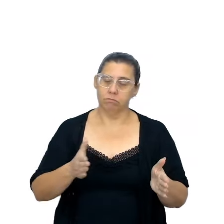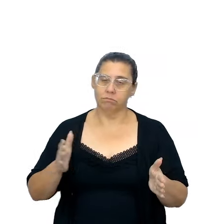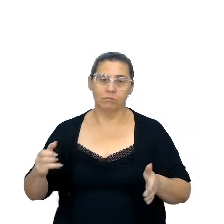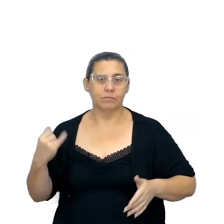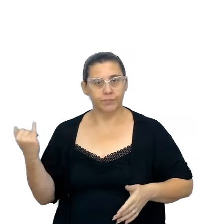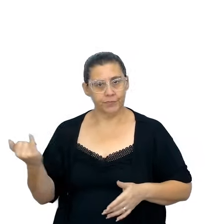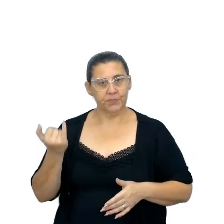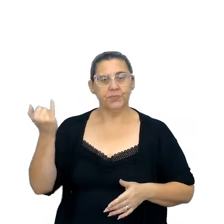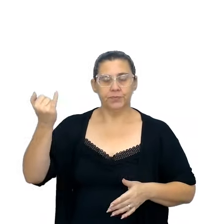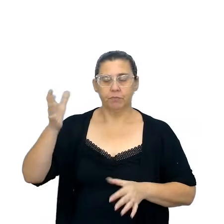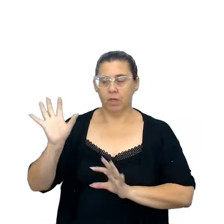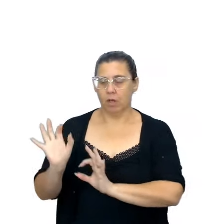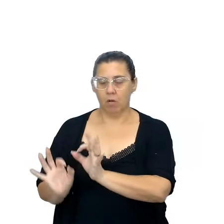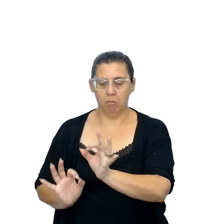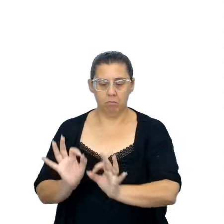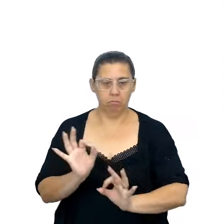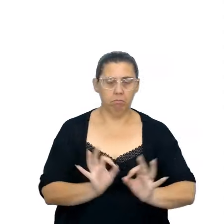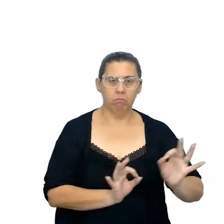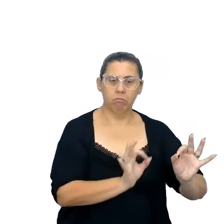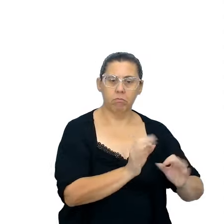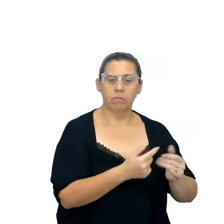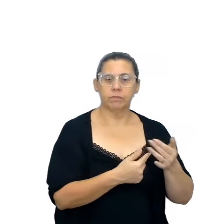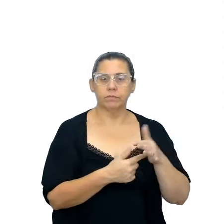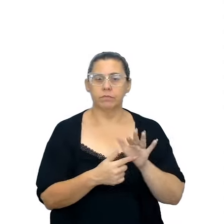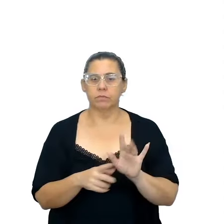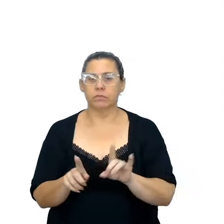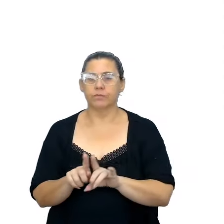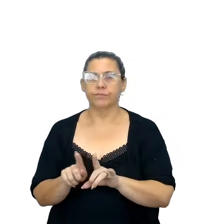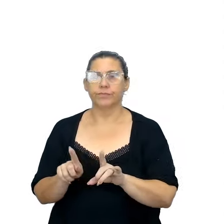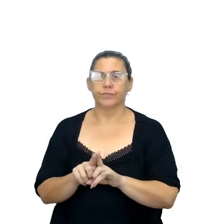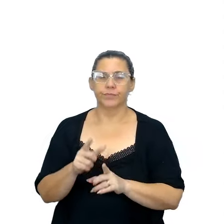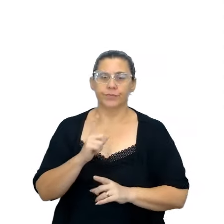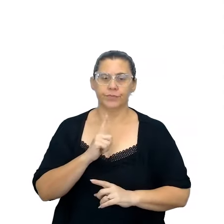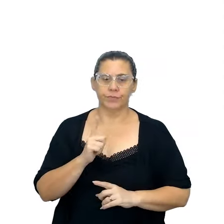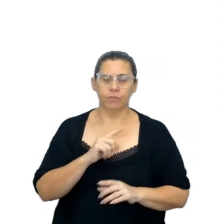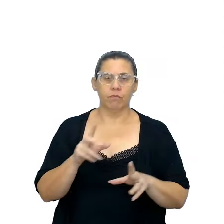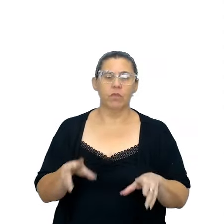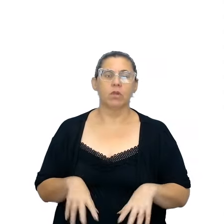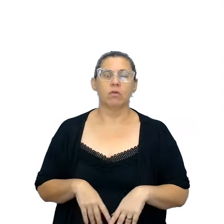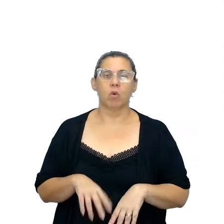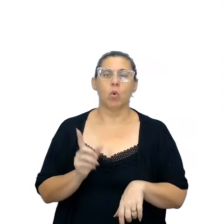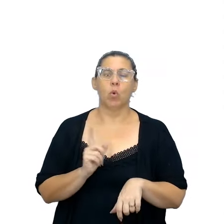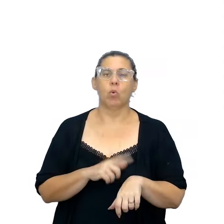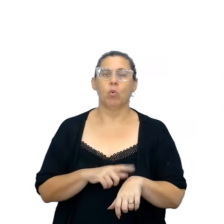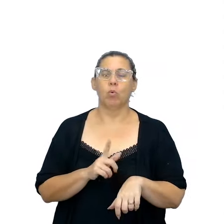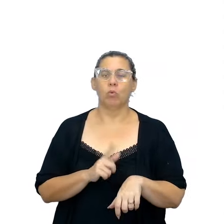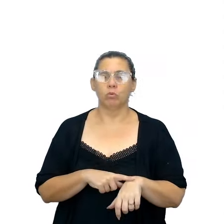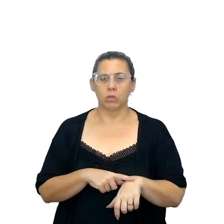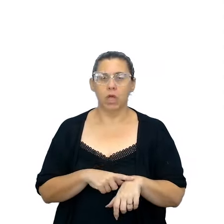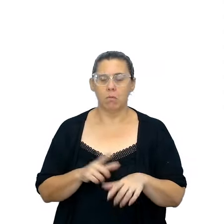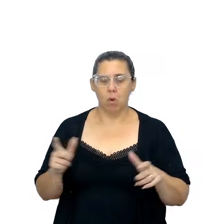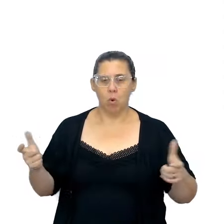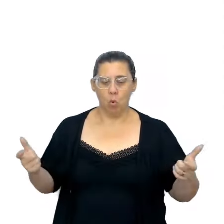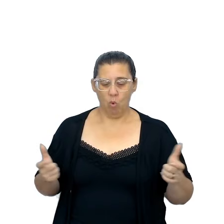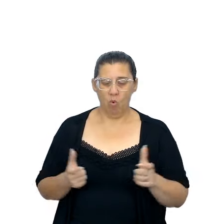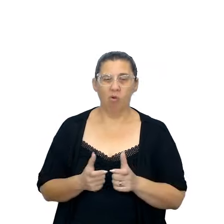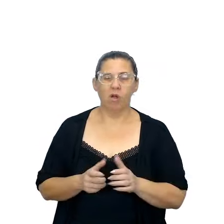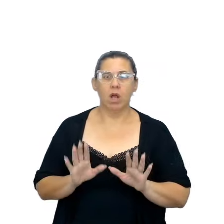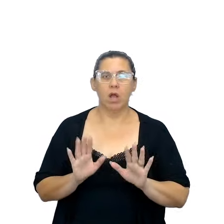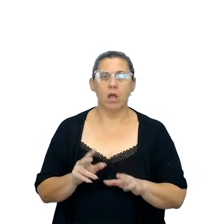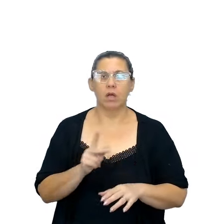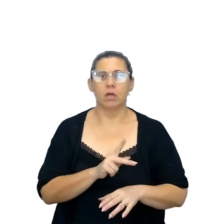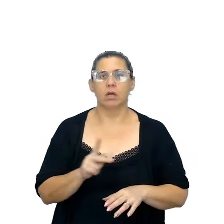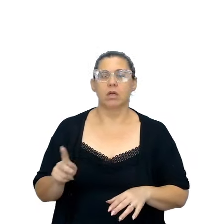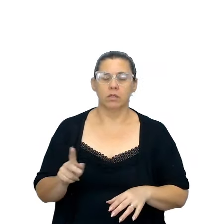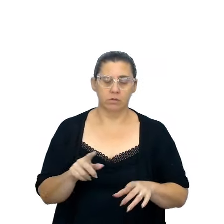planejadas, é claro que aqui nós vamos ler por conta do tempo, né, em tão pouco tempo, mais professor em